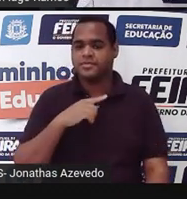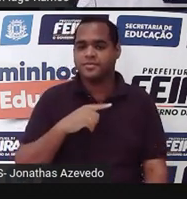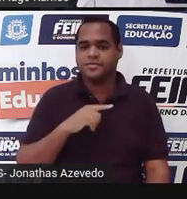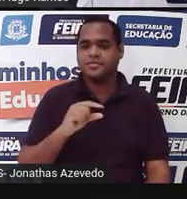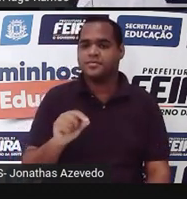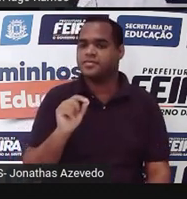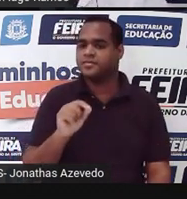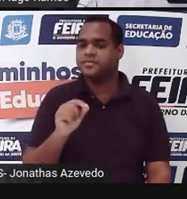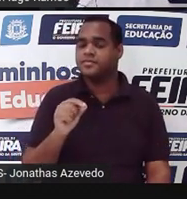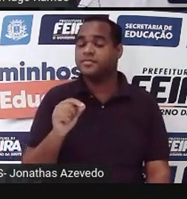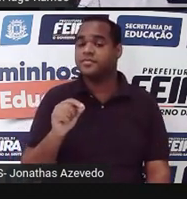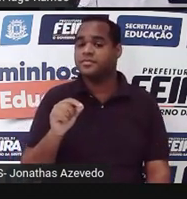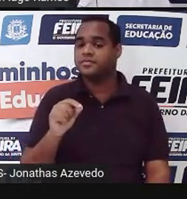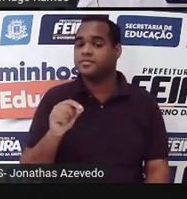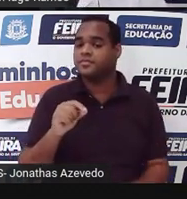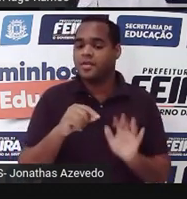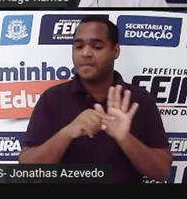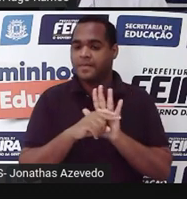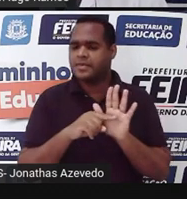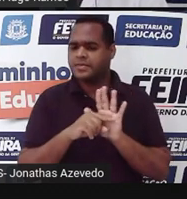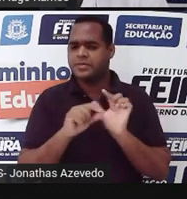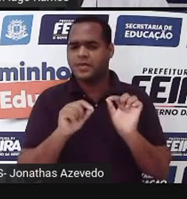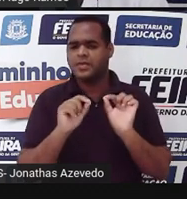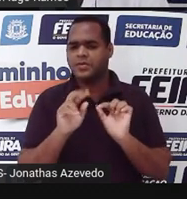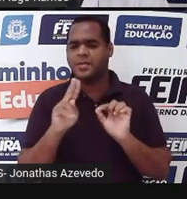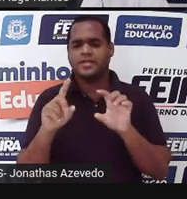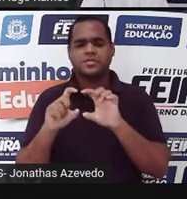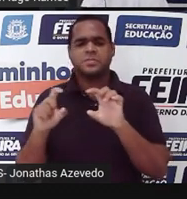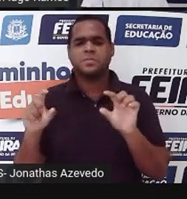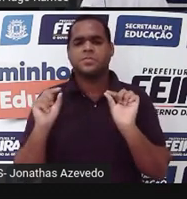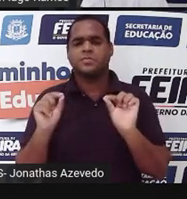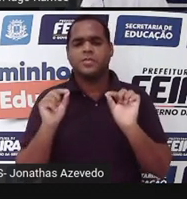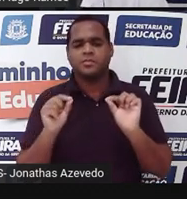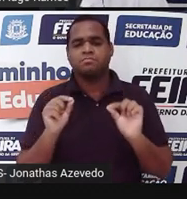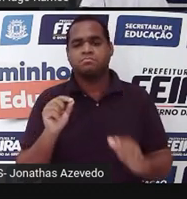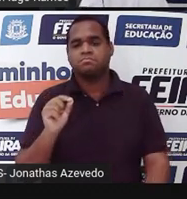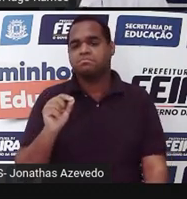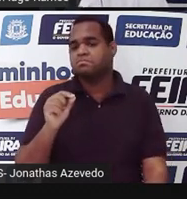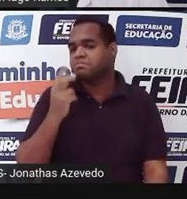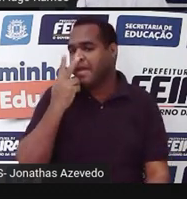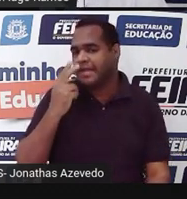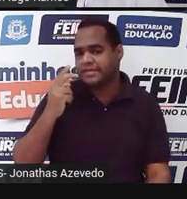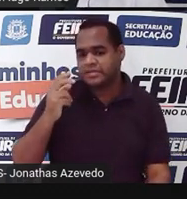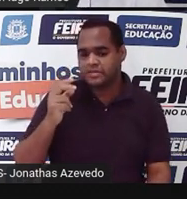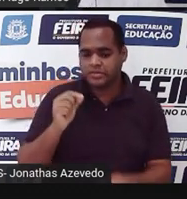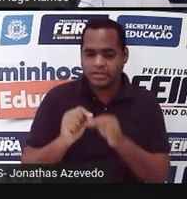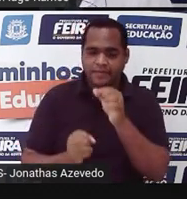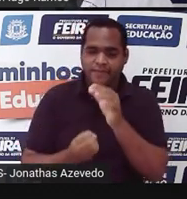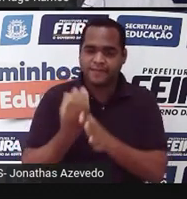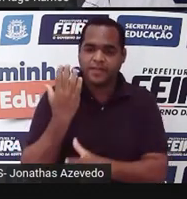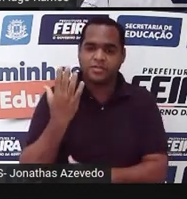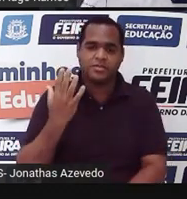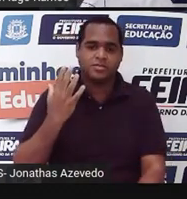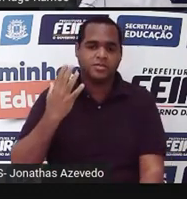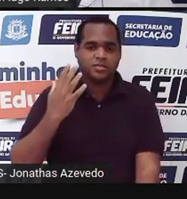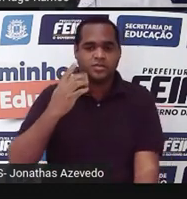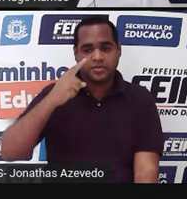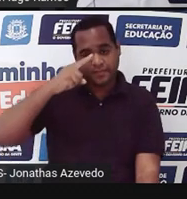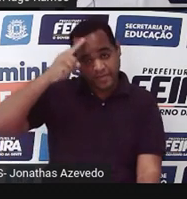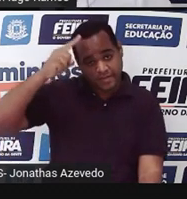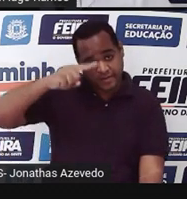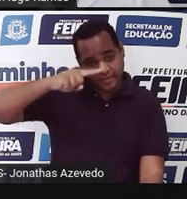Tá bom? O que é uma situação hipotética? É uma situação criada, uma situação